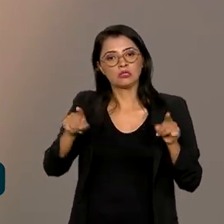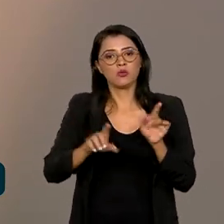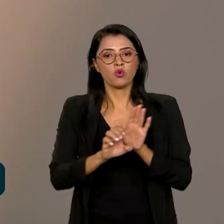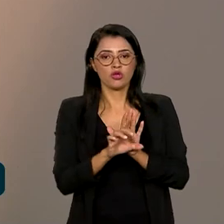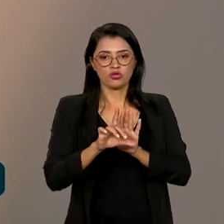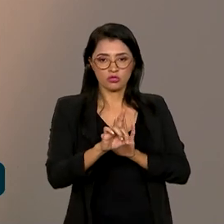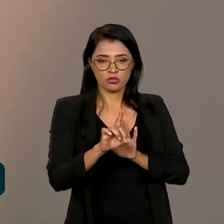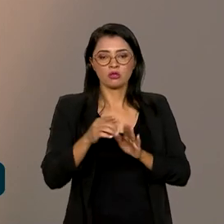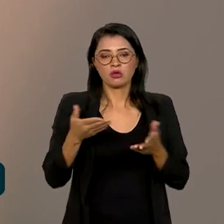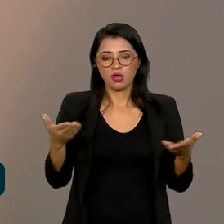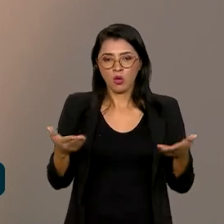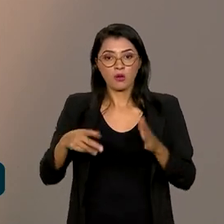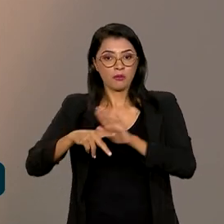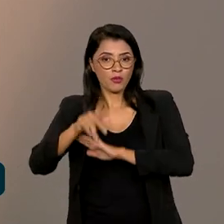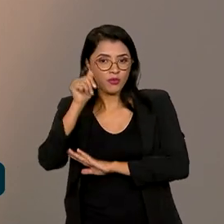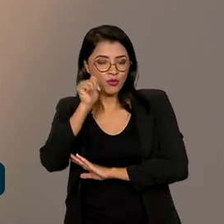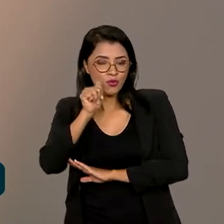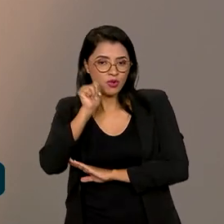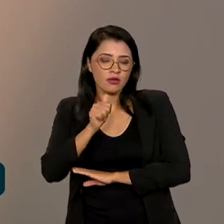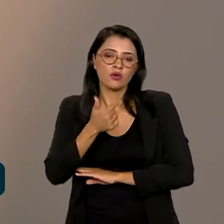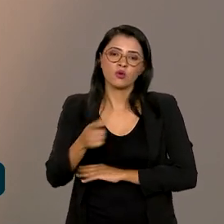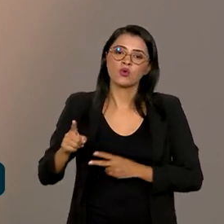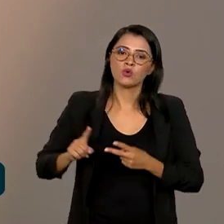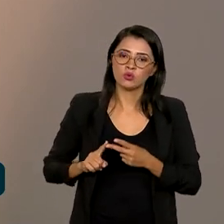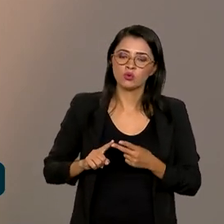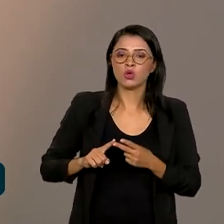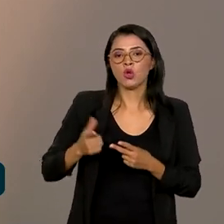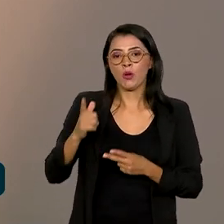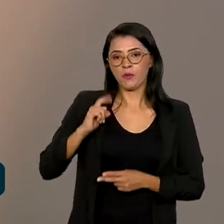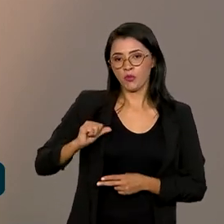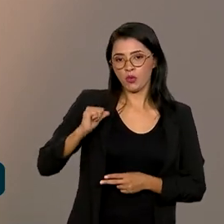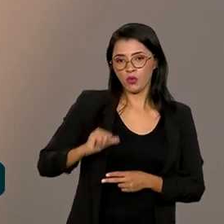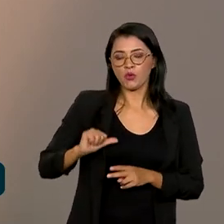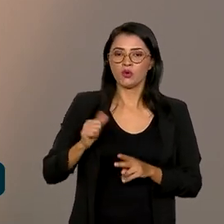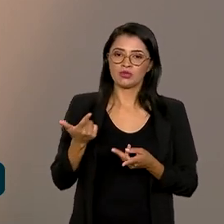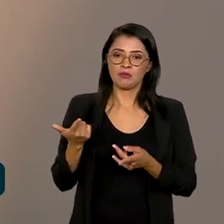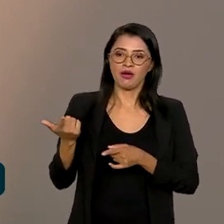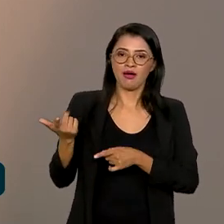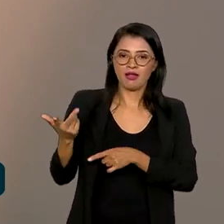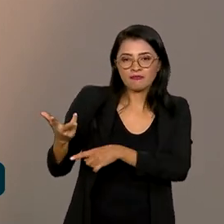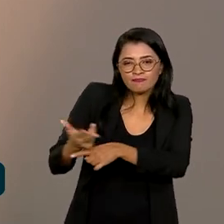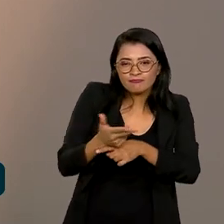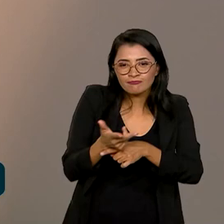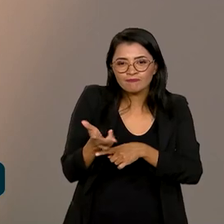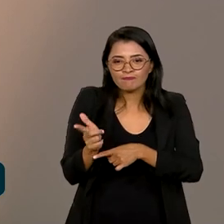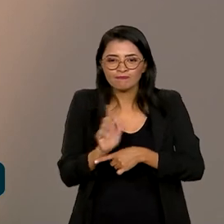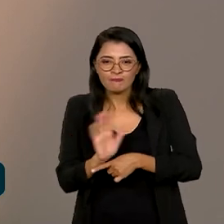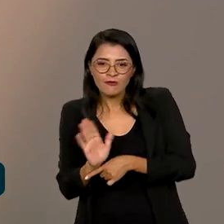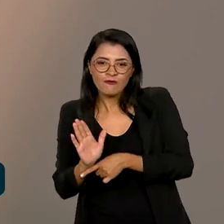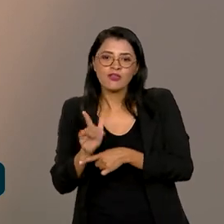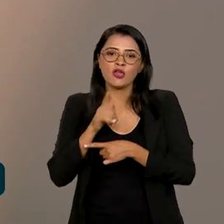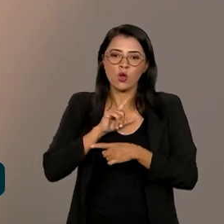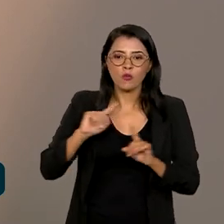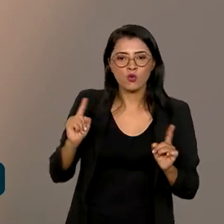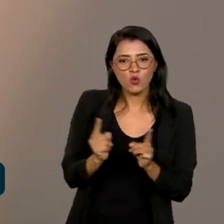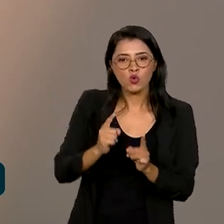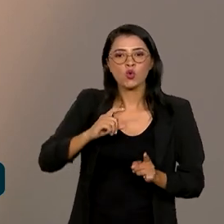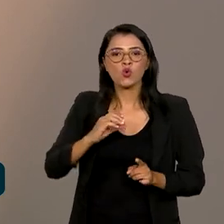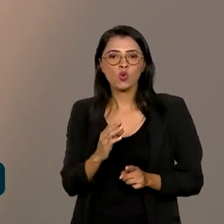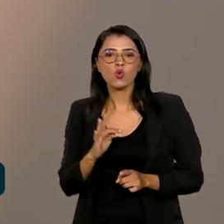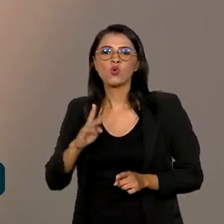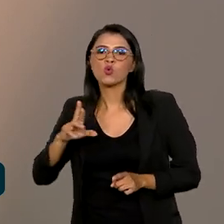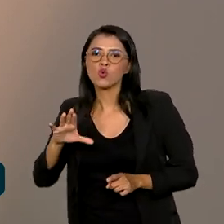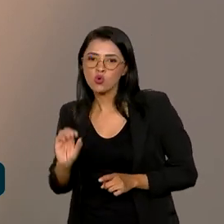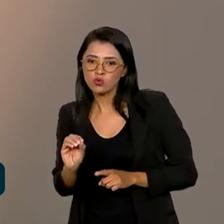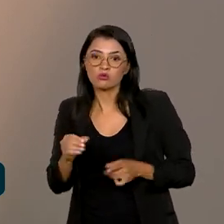Souza, né? Para mulheres. O Bolsa para Produção de Curta-Metragem também. Acabamos de lançar agora também a Secretaria